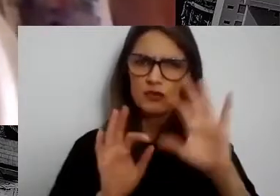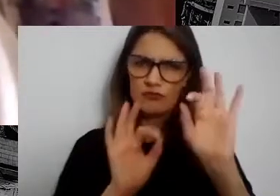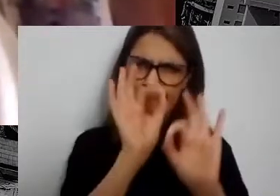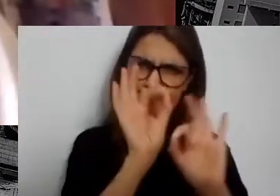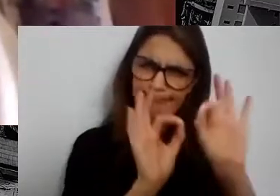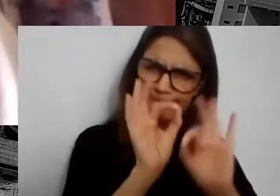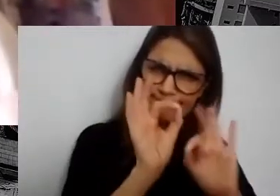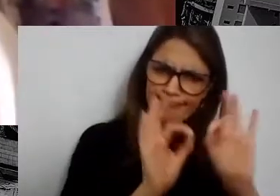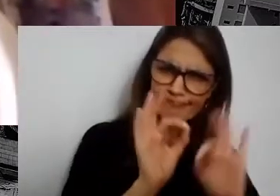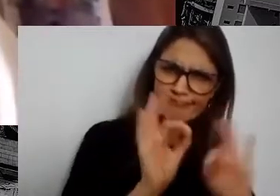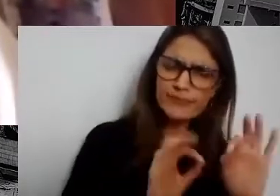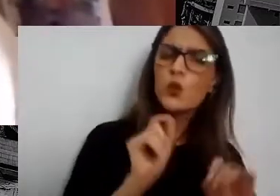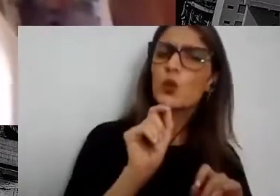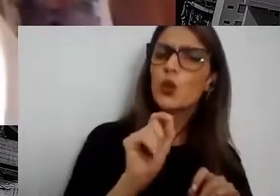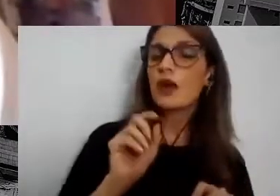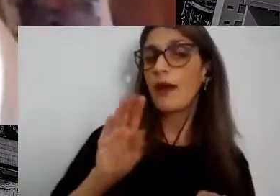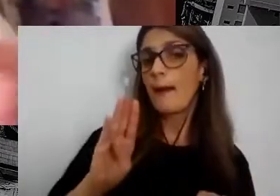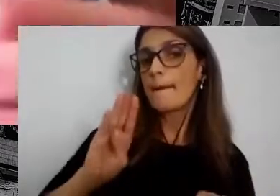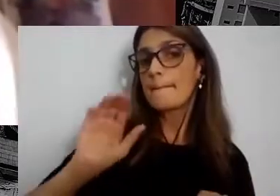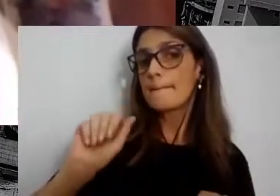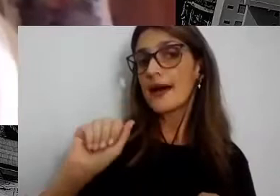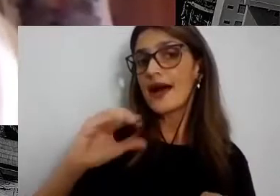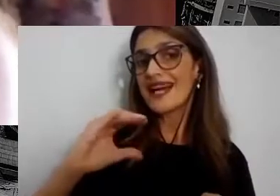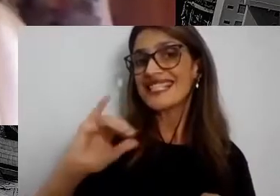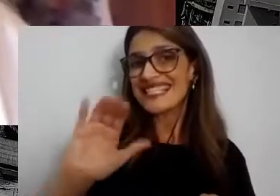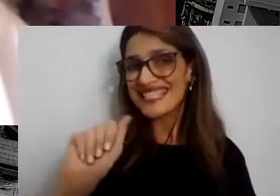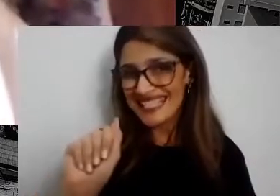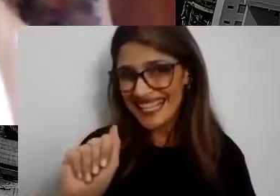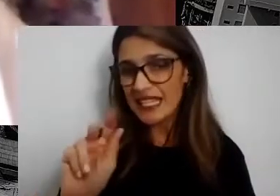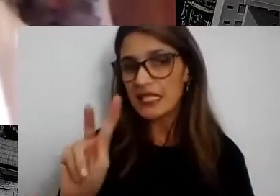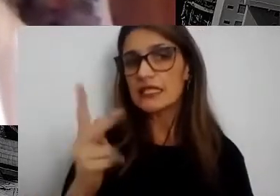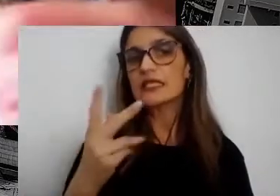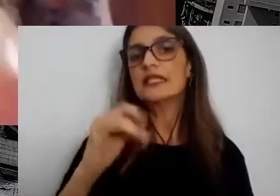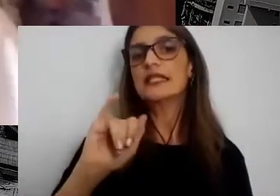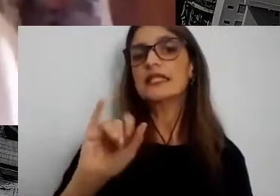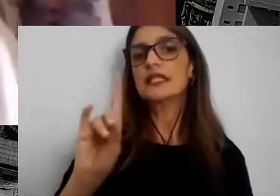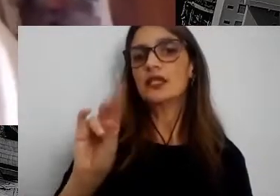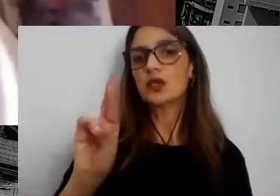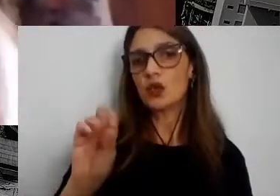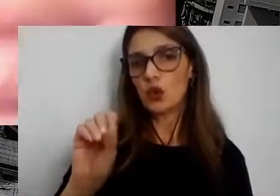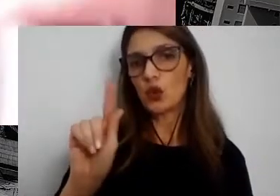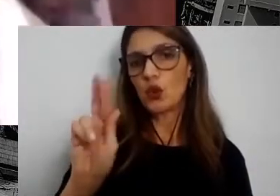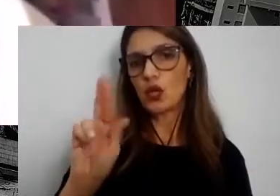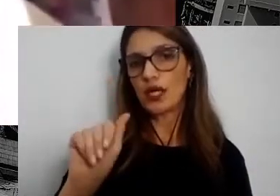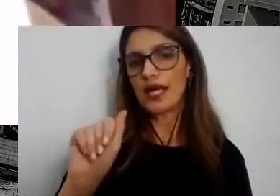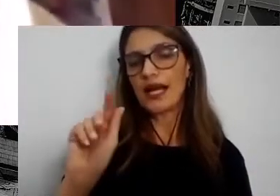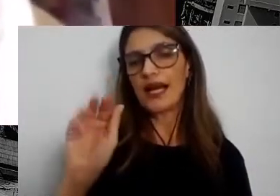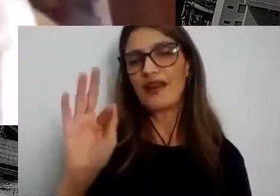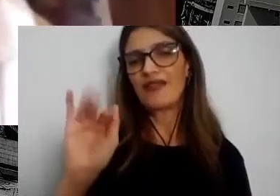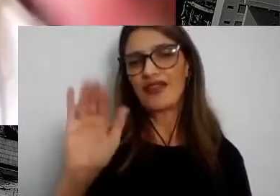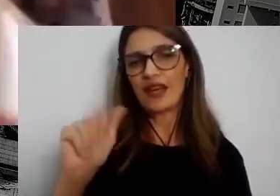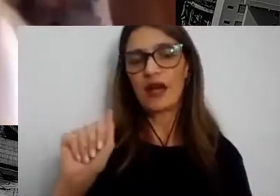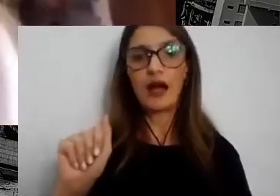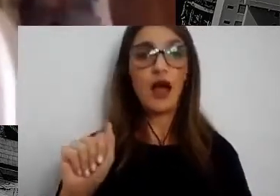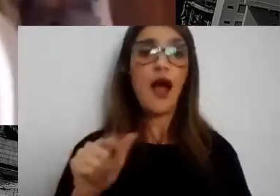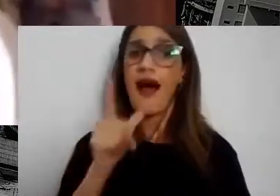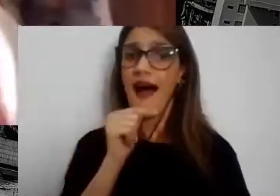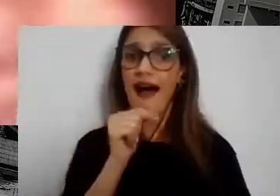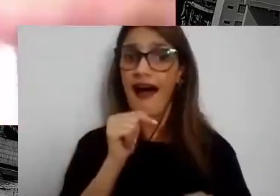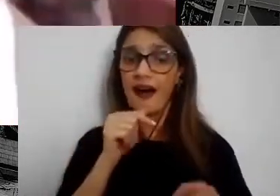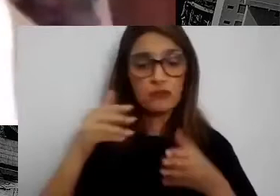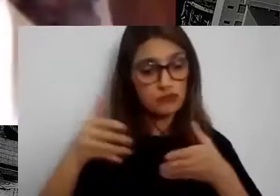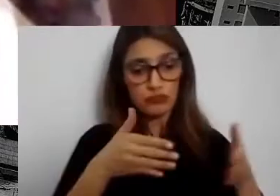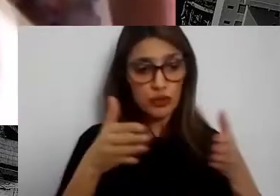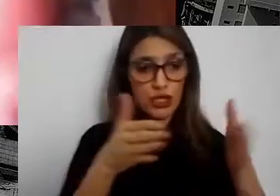bacia hidrográfica. A água não sabe quando sai de um município, vai para outro município, sai de um estado, vai para outro estado, sai de um